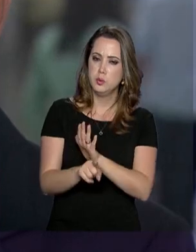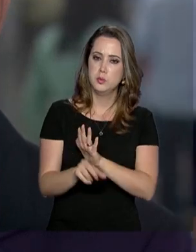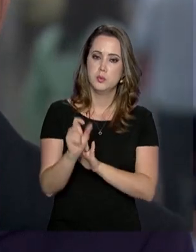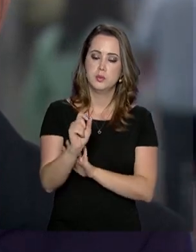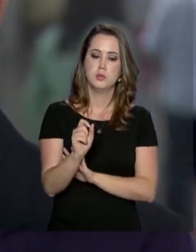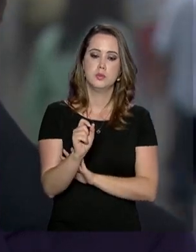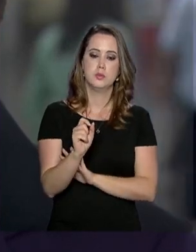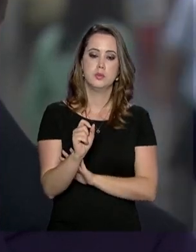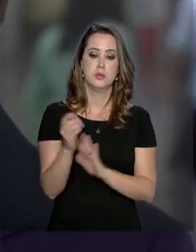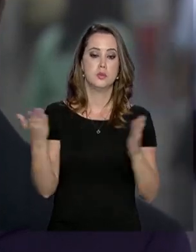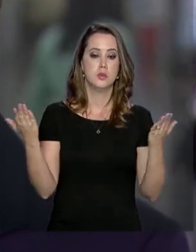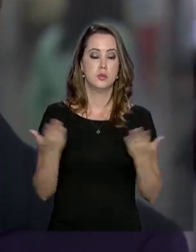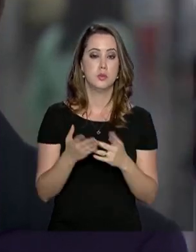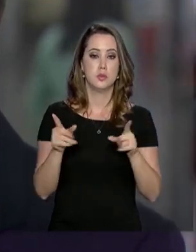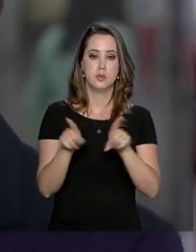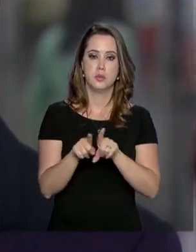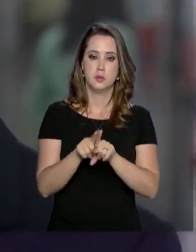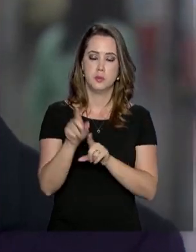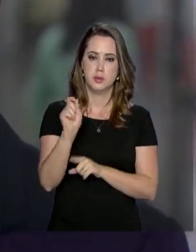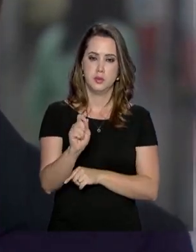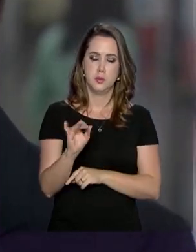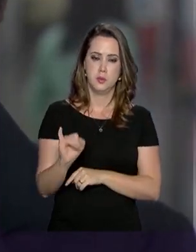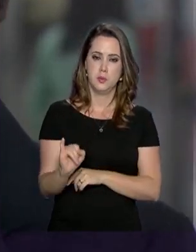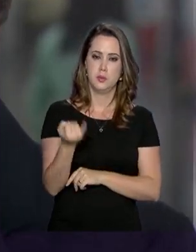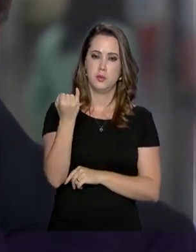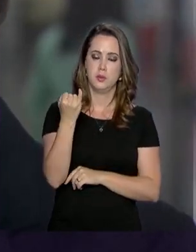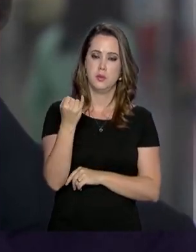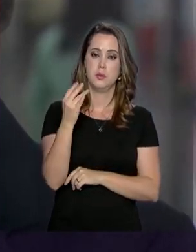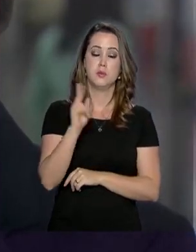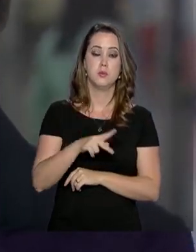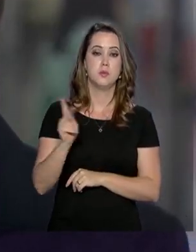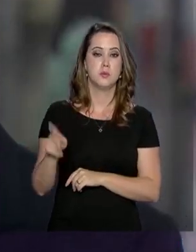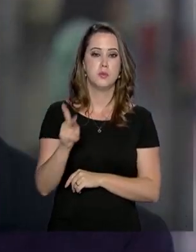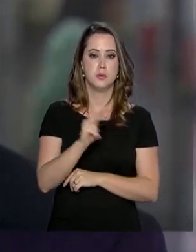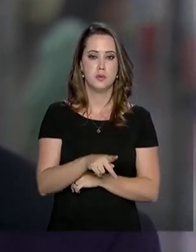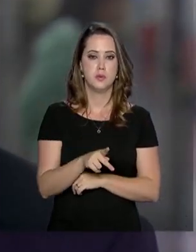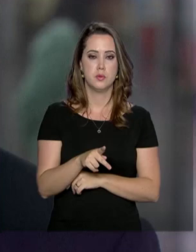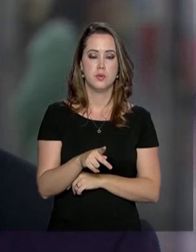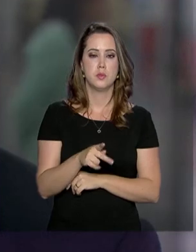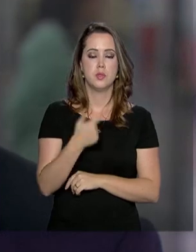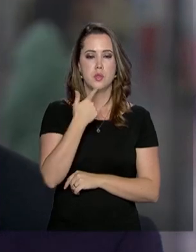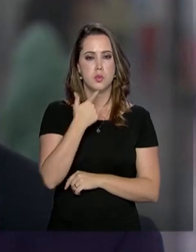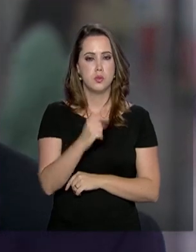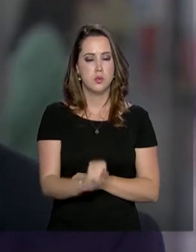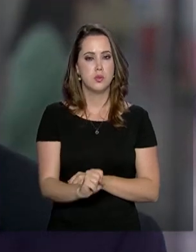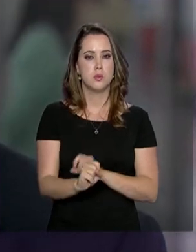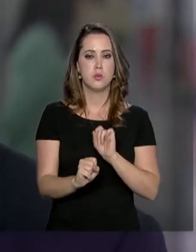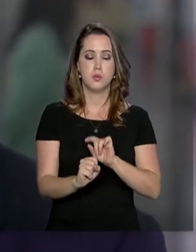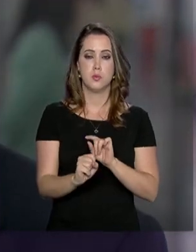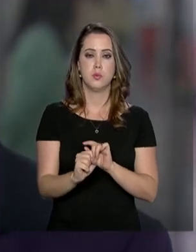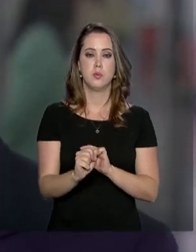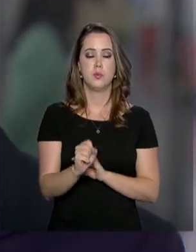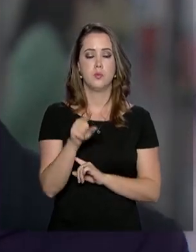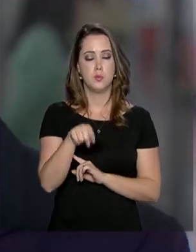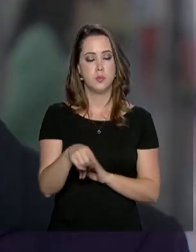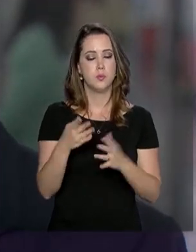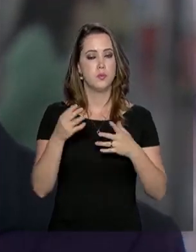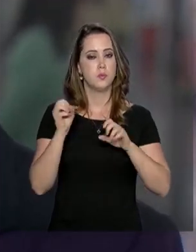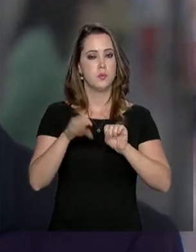e agora também a oportunidade para os professores de línguas ou de idiomas